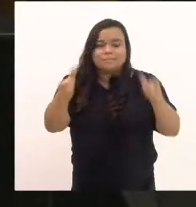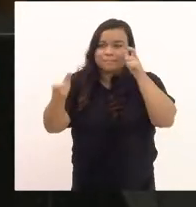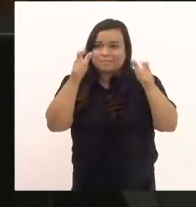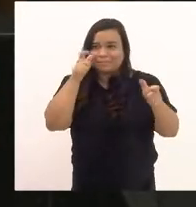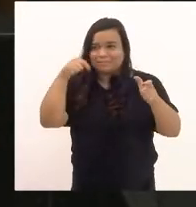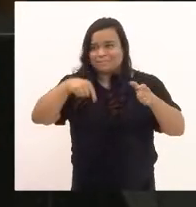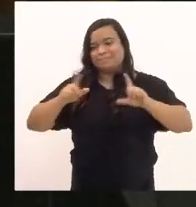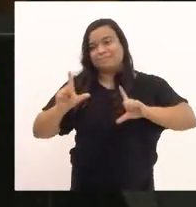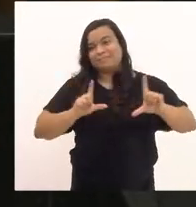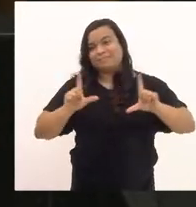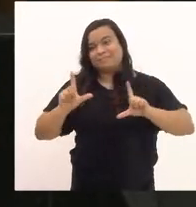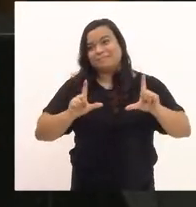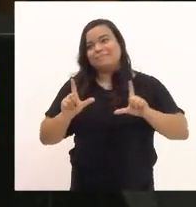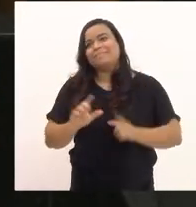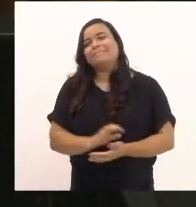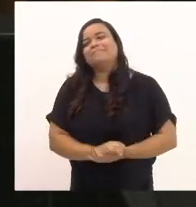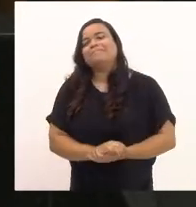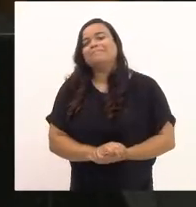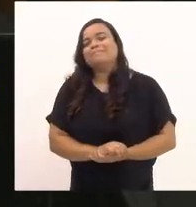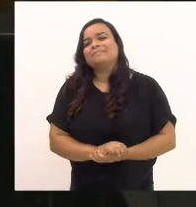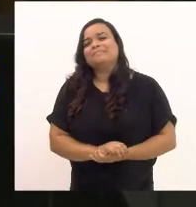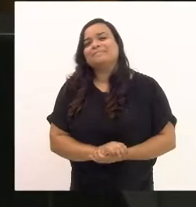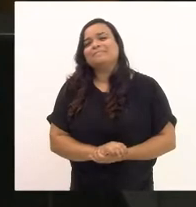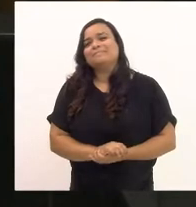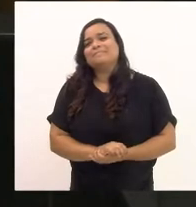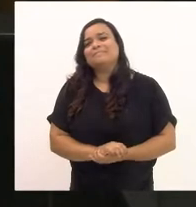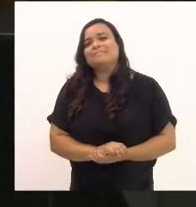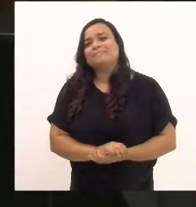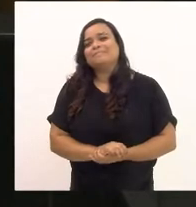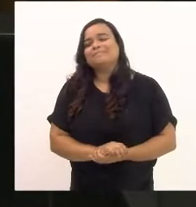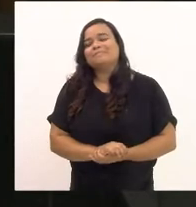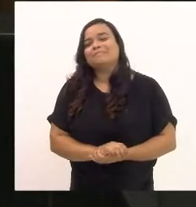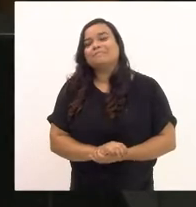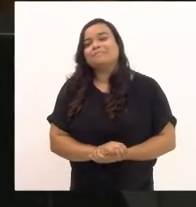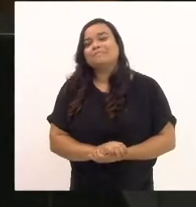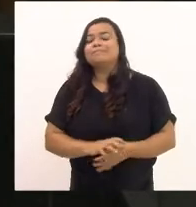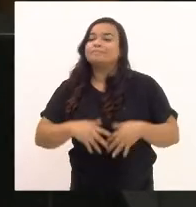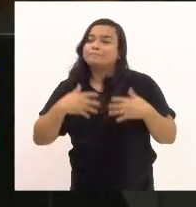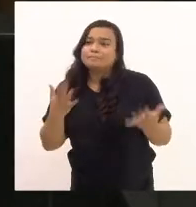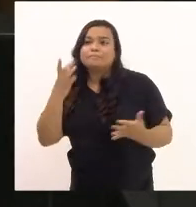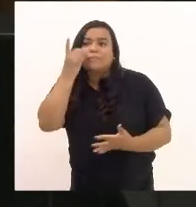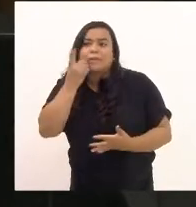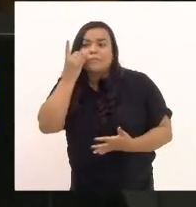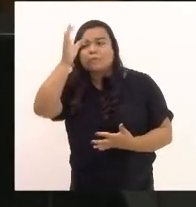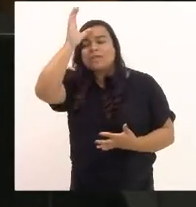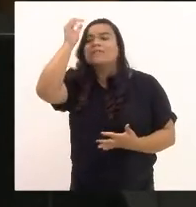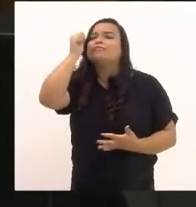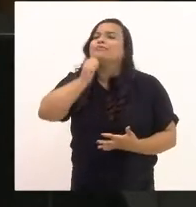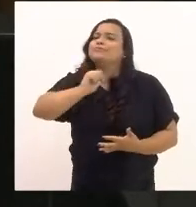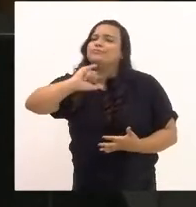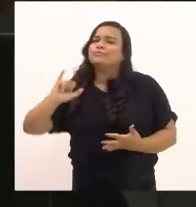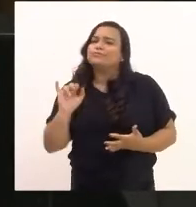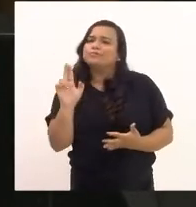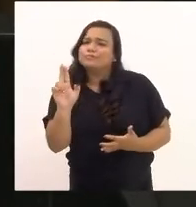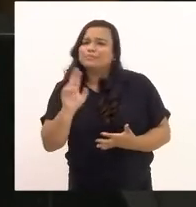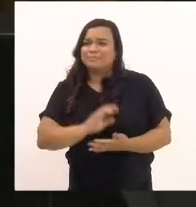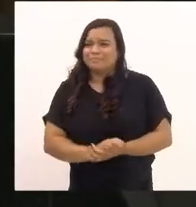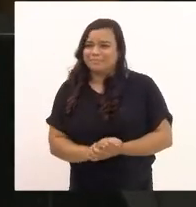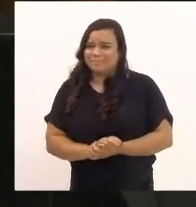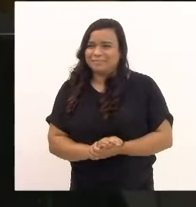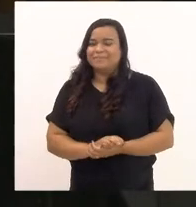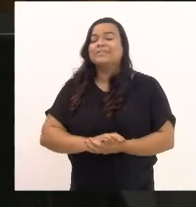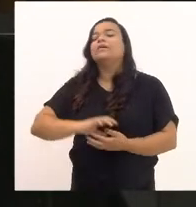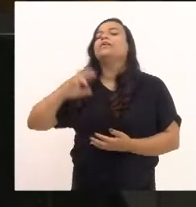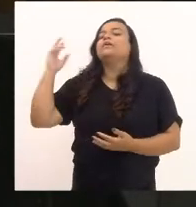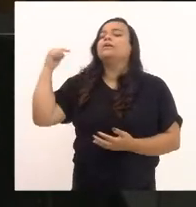que nos acompanham. Deputada, Tia Ju, o Parlamento